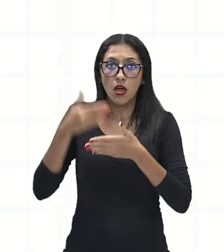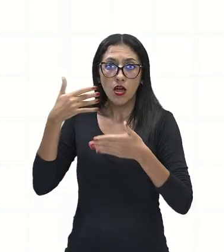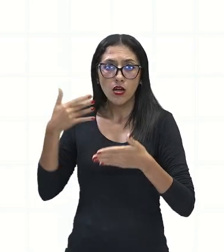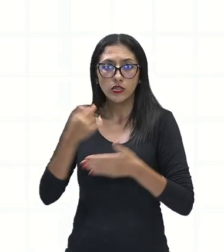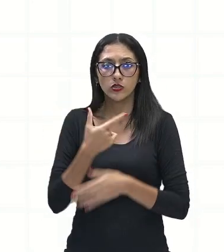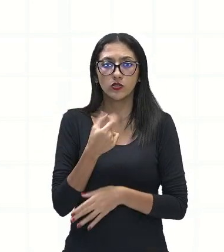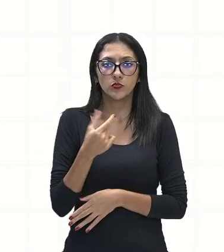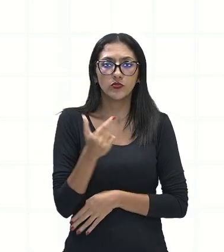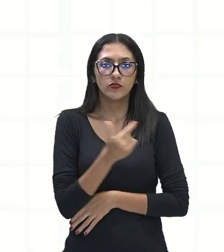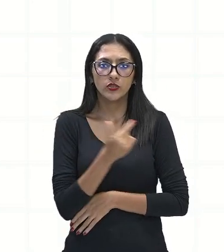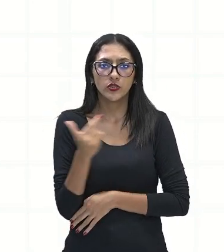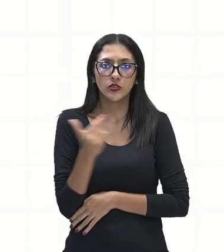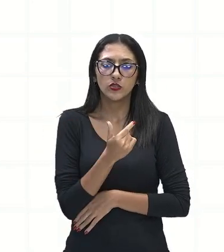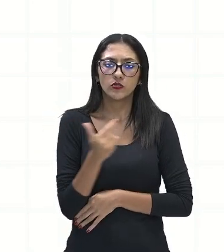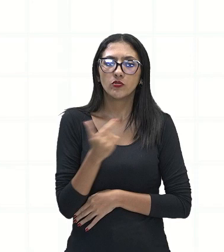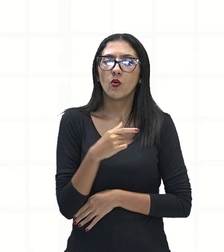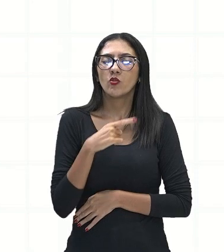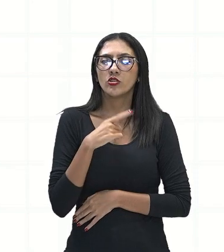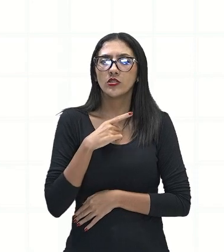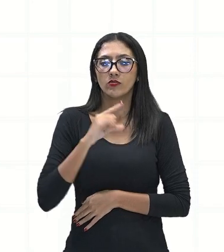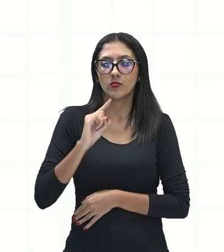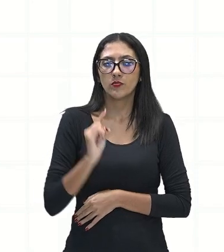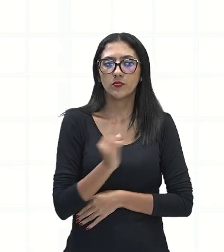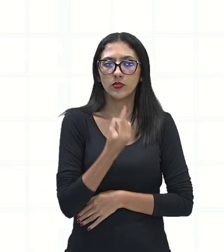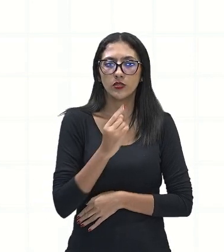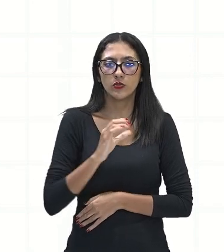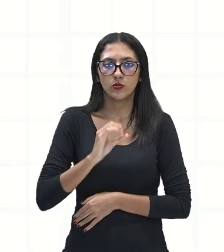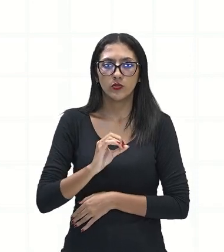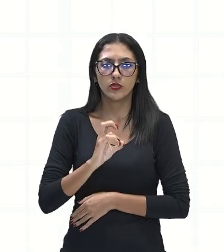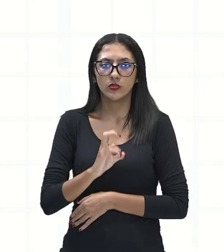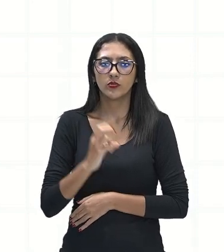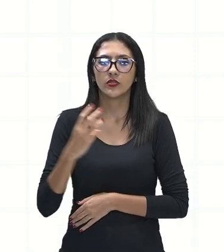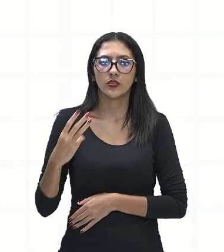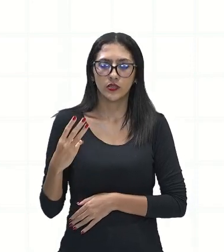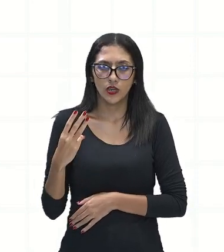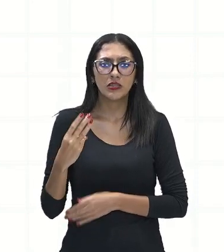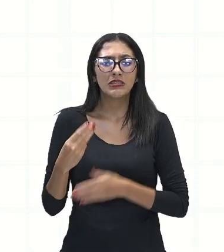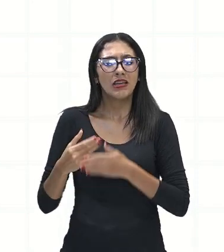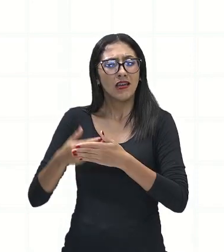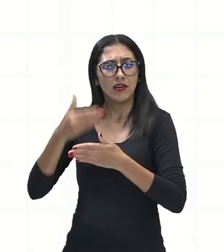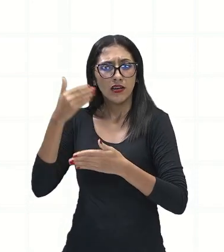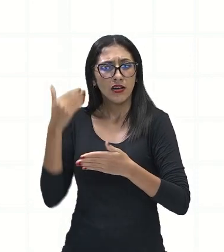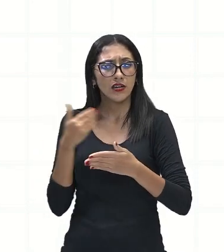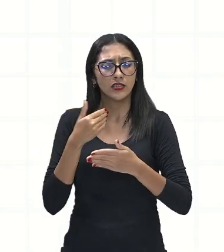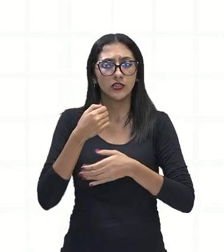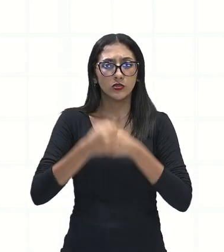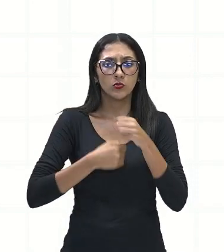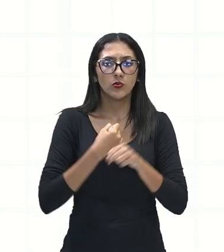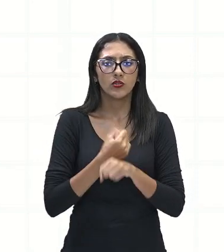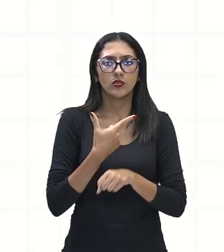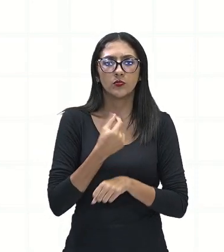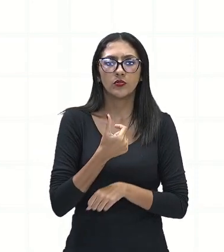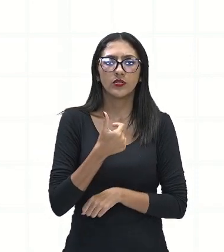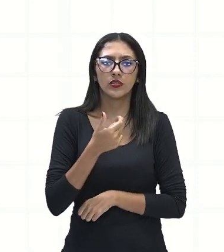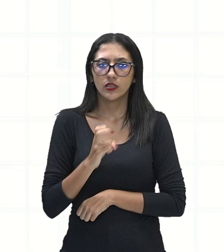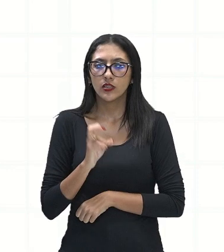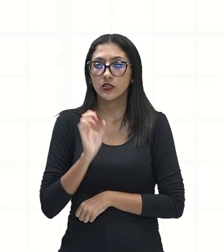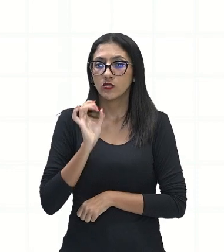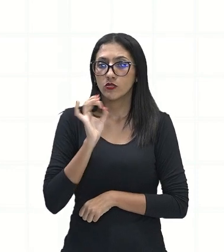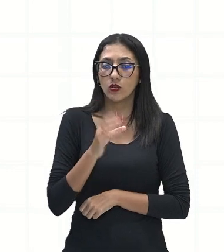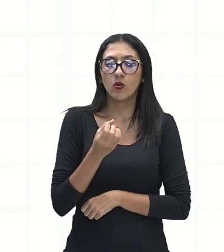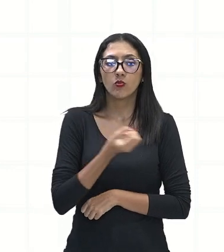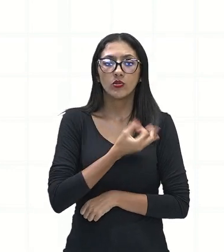Foram de 1.053. E que em 2015, nós tivemos apenas 986 mortes. Então,